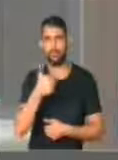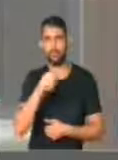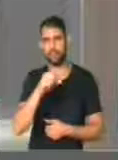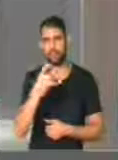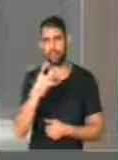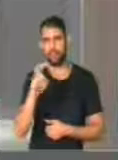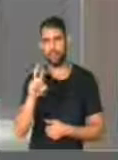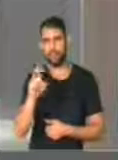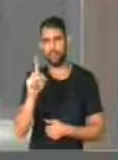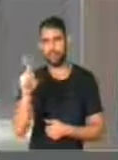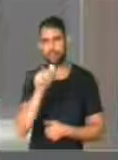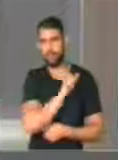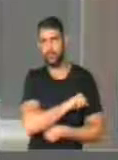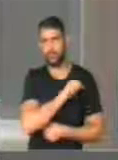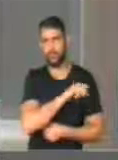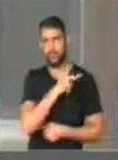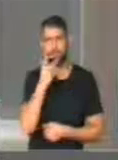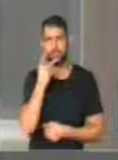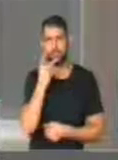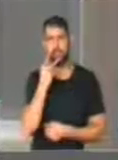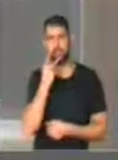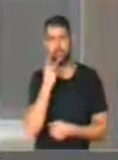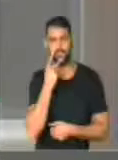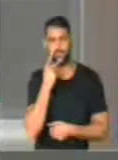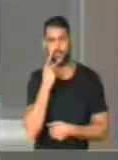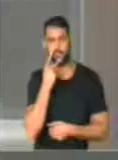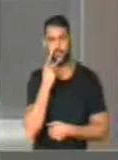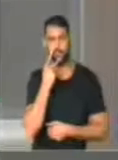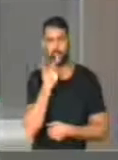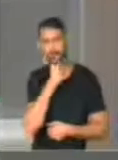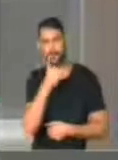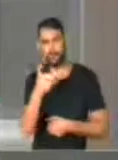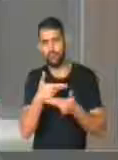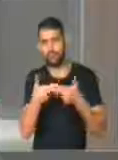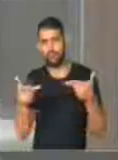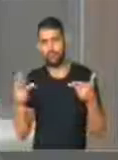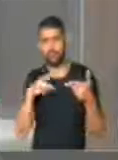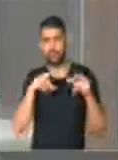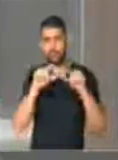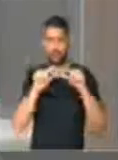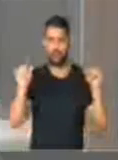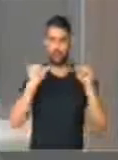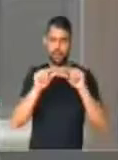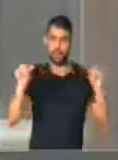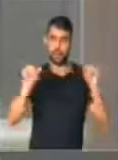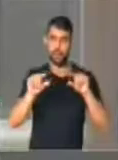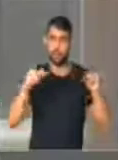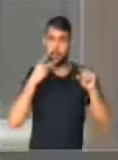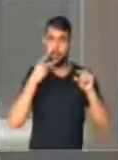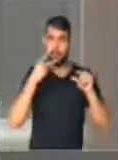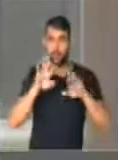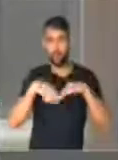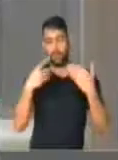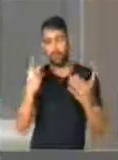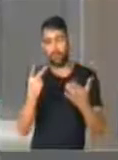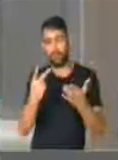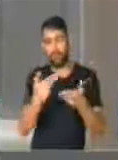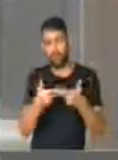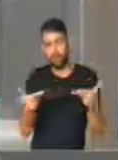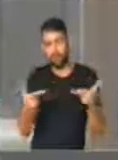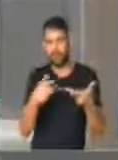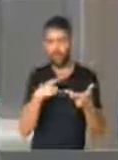1945, lá no Rio de Janeiro, dizia, entre outras frases geniais, quando a situação